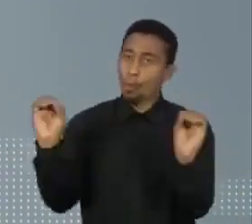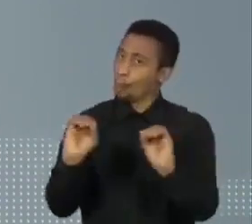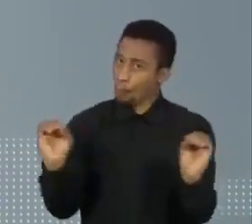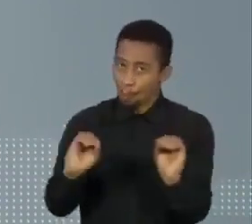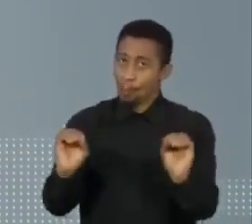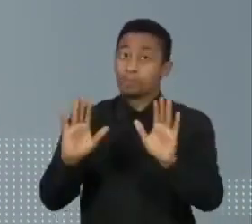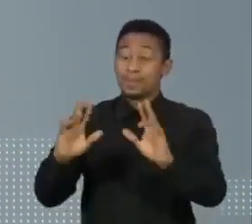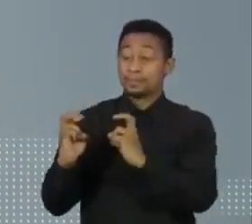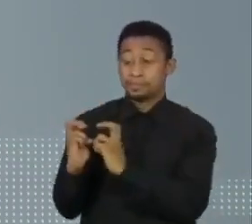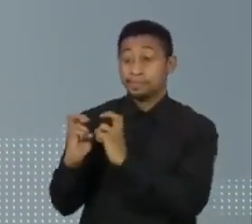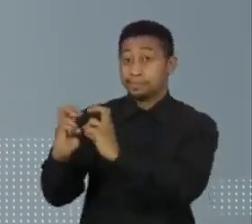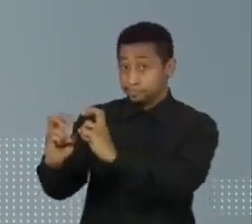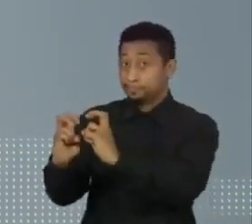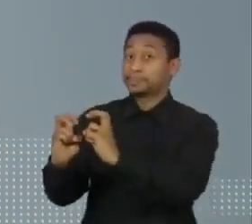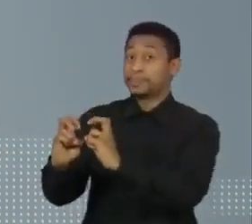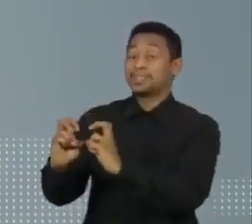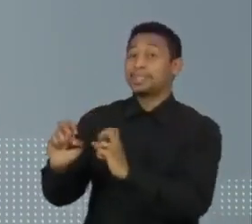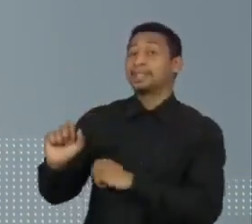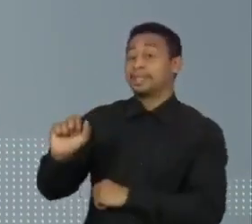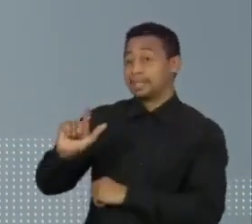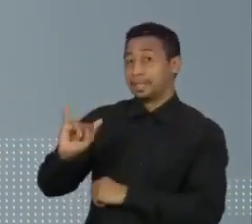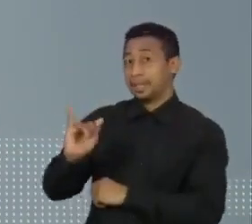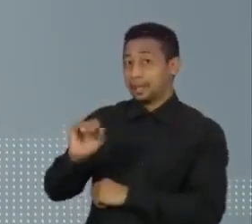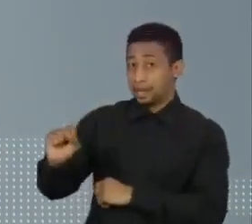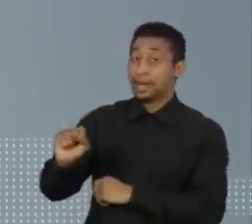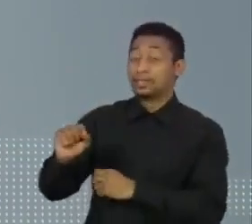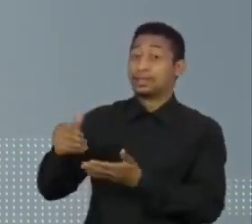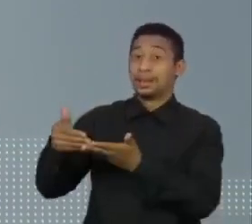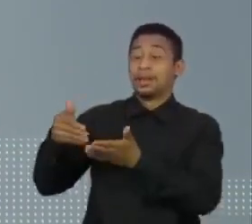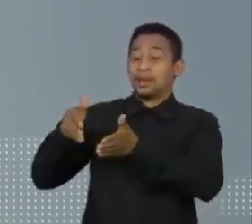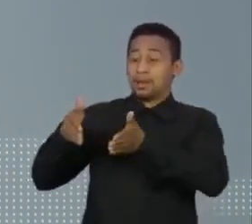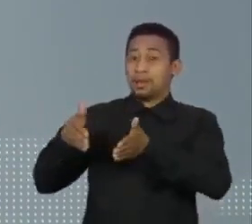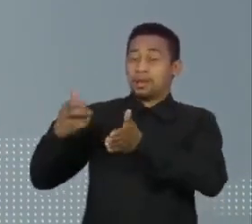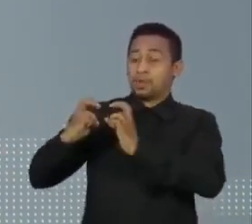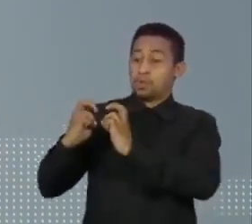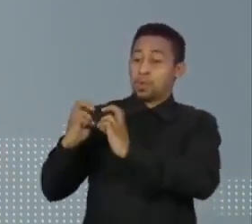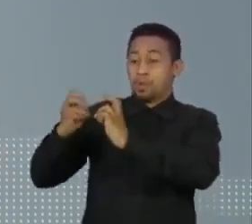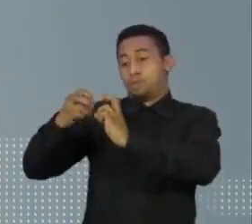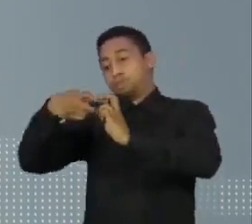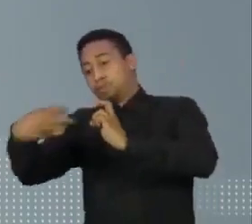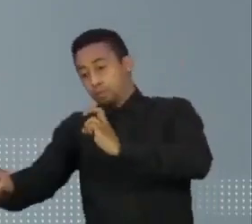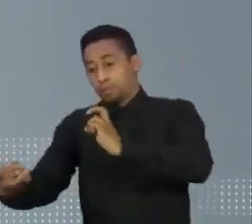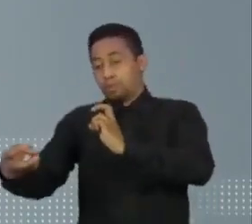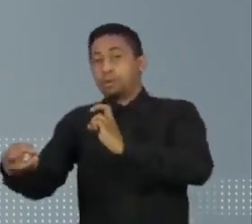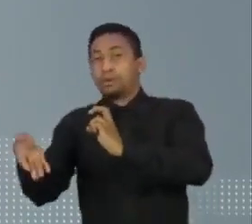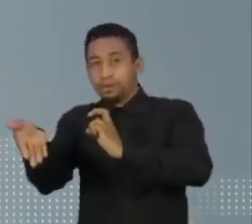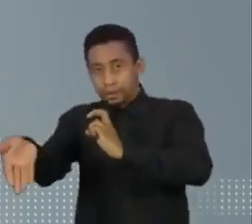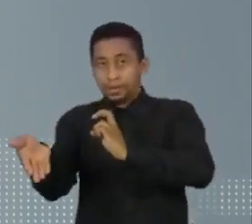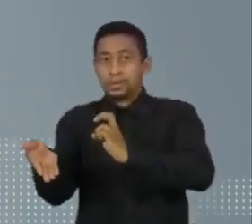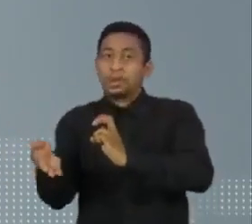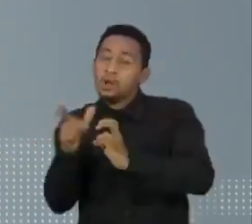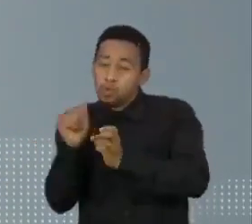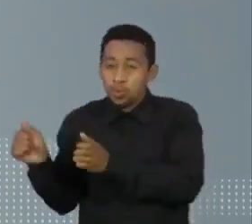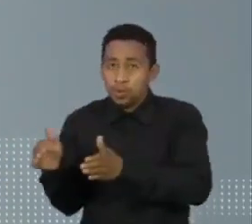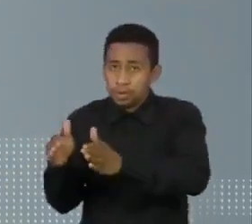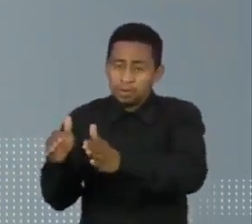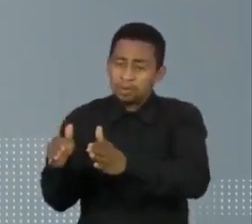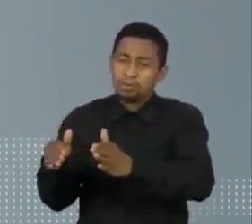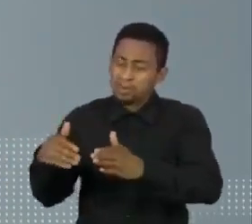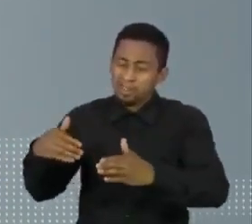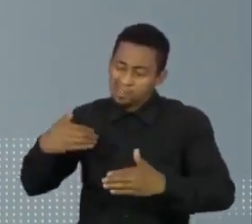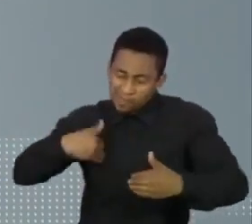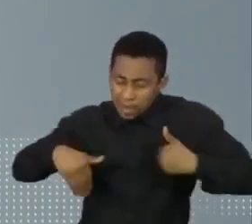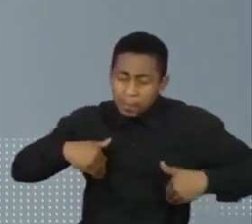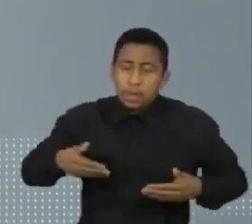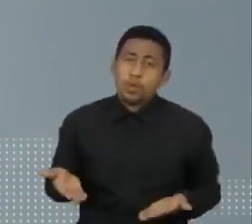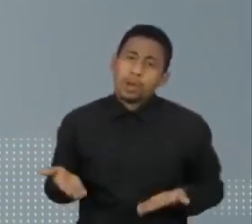operam a linha Lilás do Metrô, caíram nas margens do Rio Pinheiros, ficaram levemente feridos e receberam atendimento médico. Em